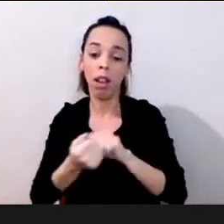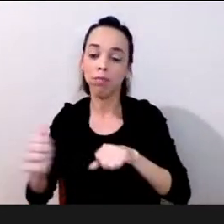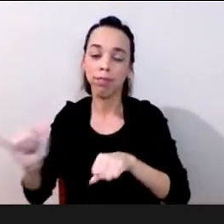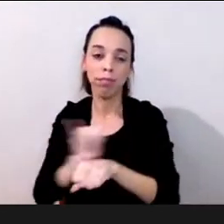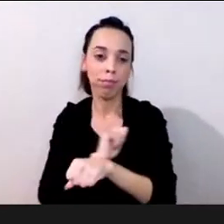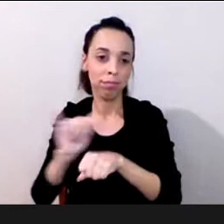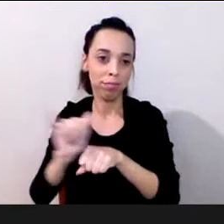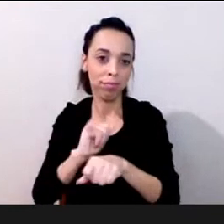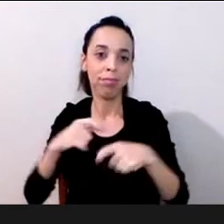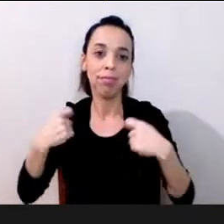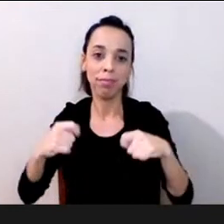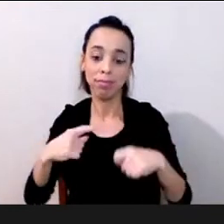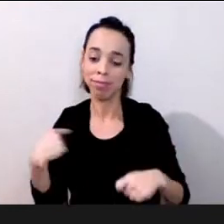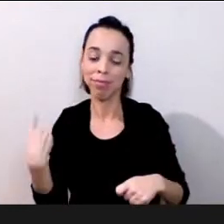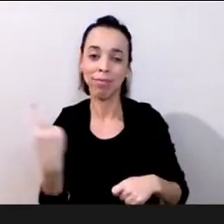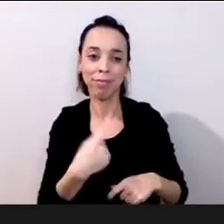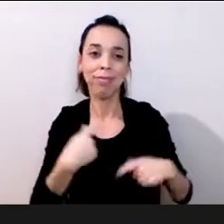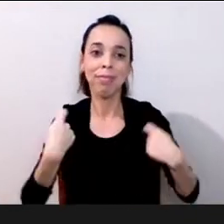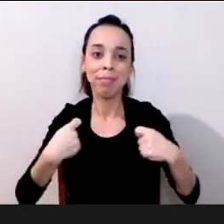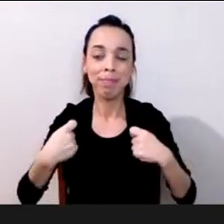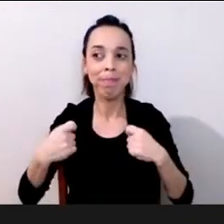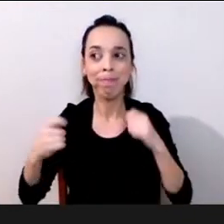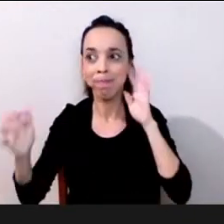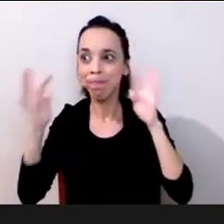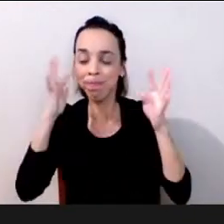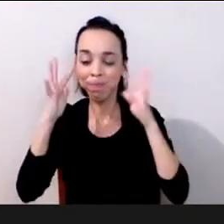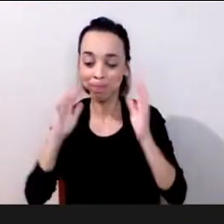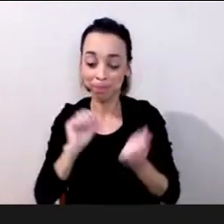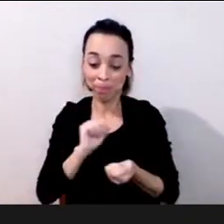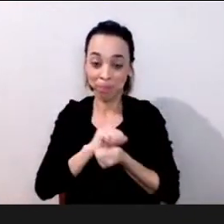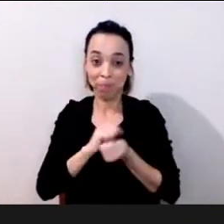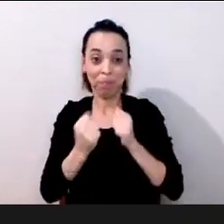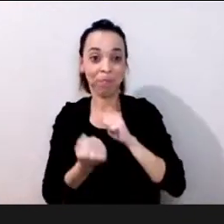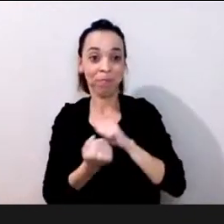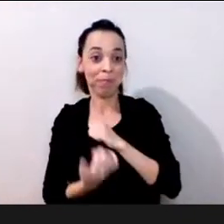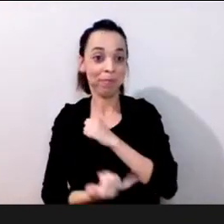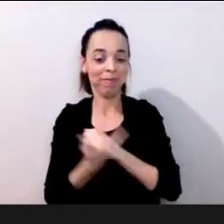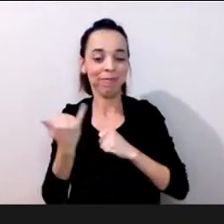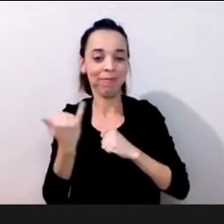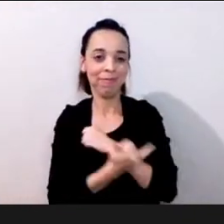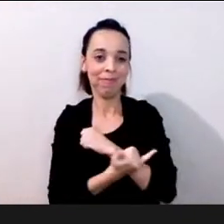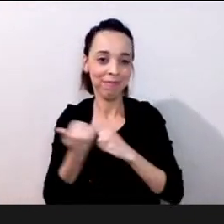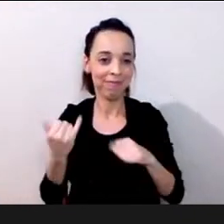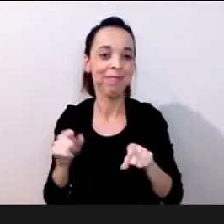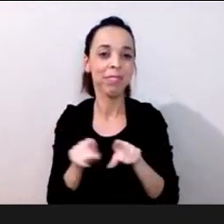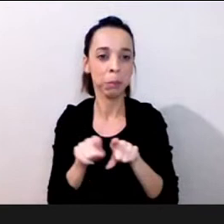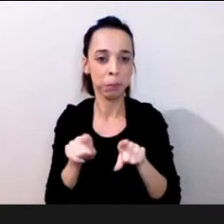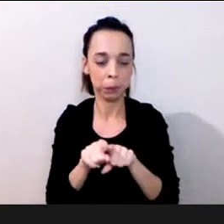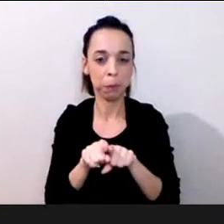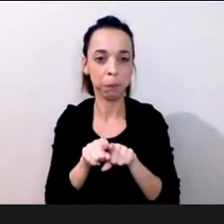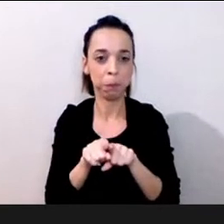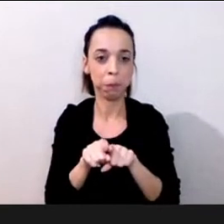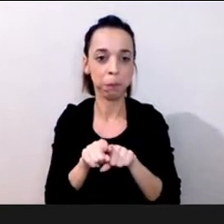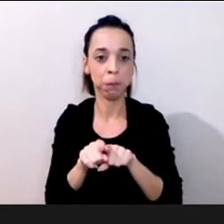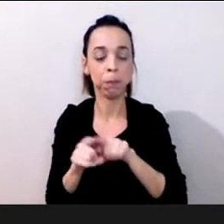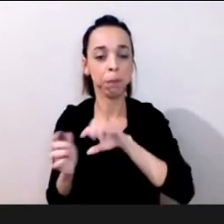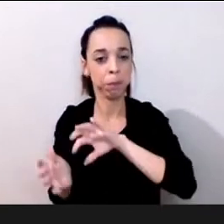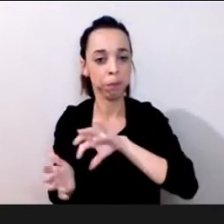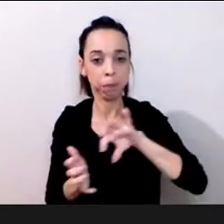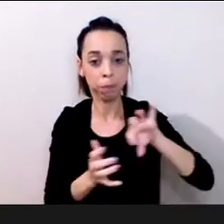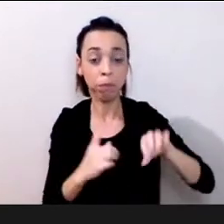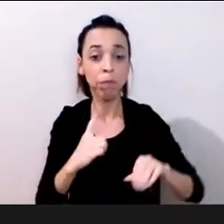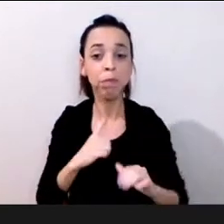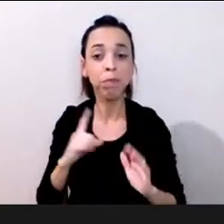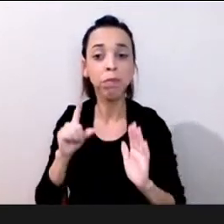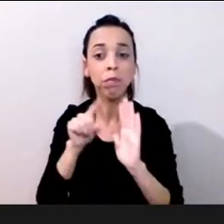equilibração frente a tudo isso tem uma pergunta aqui da ID a ID Cardoso dos Anjos